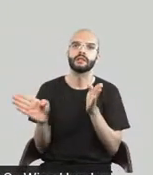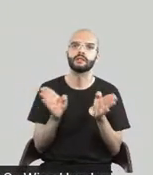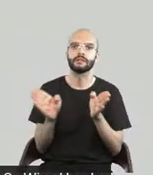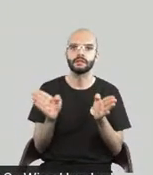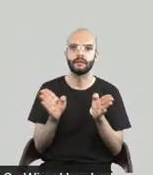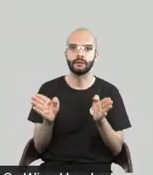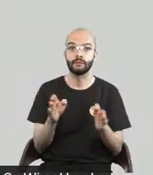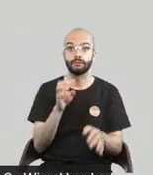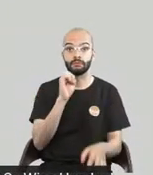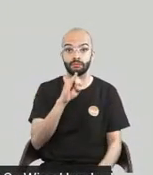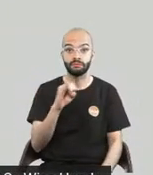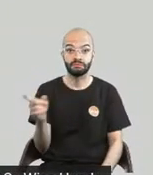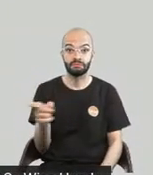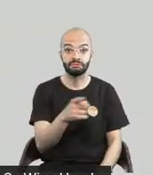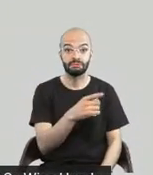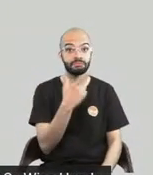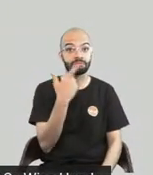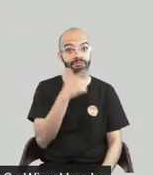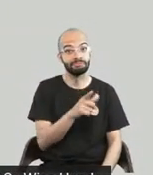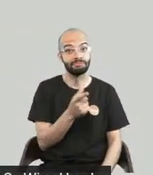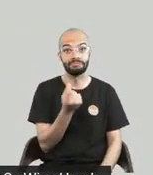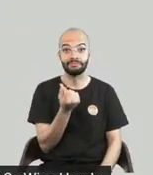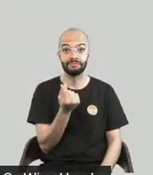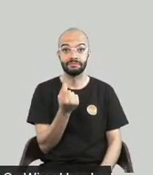puder abrir números, números são legais.